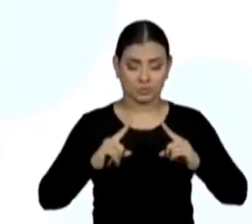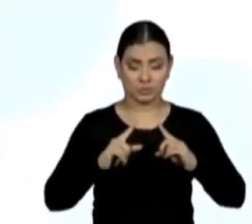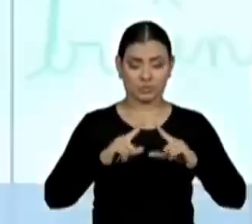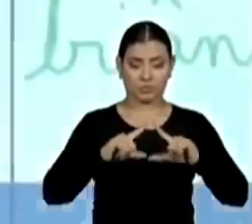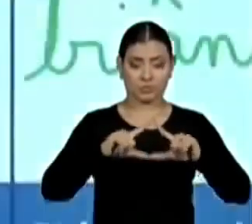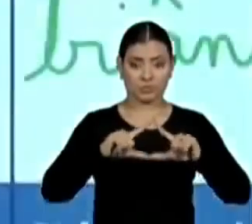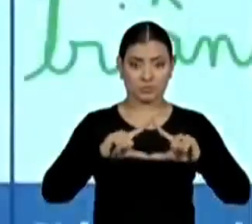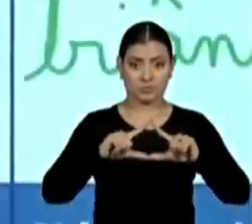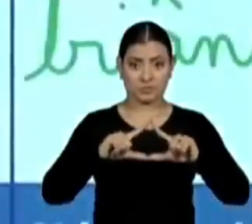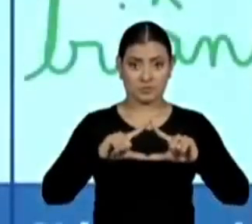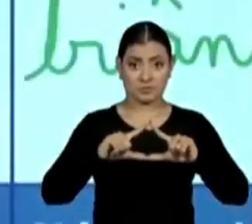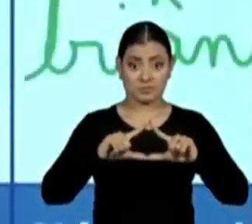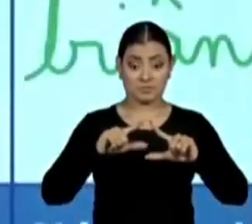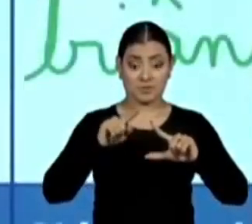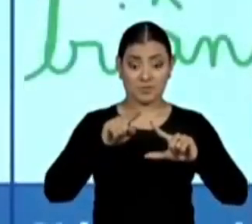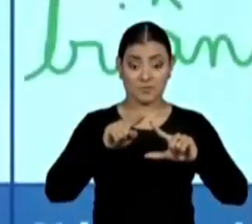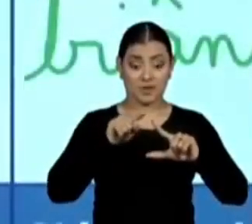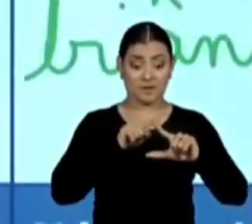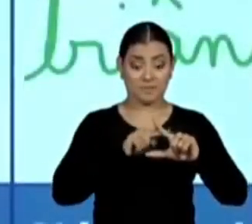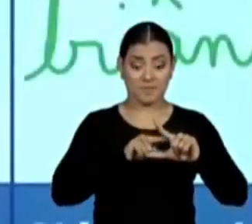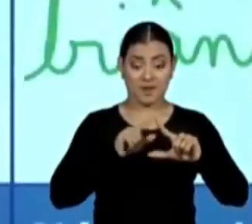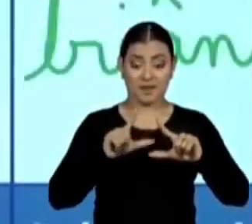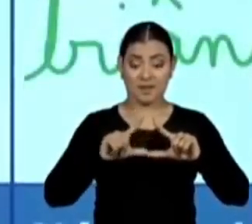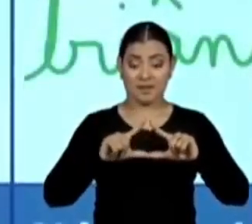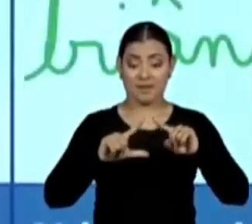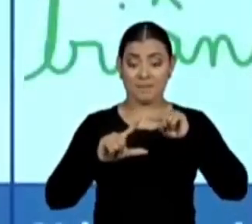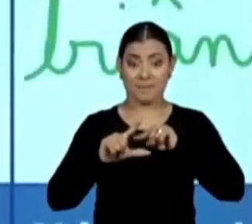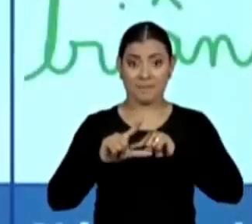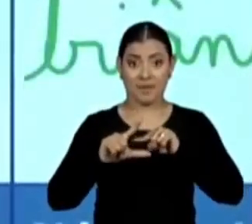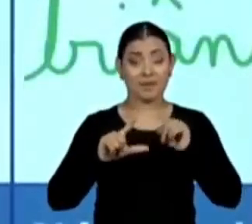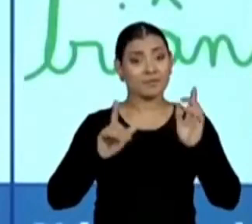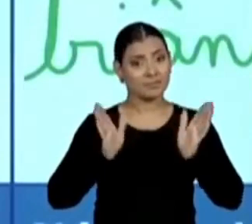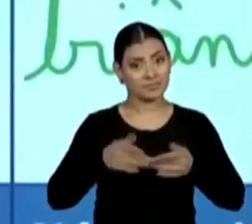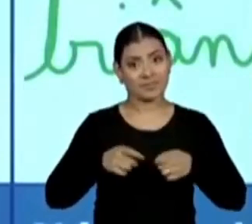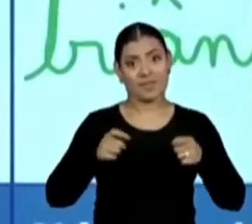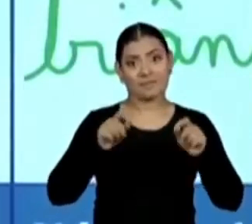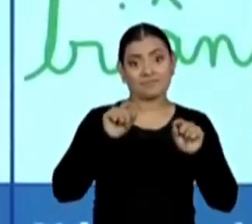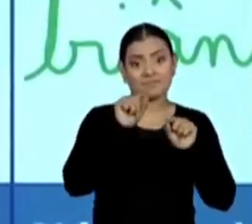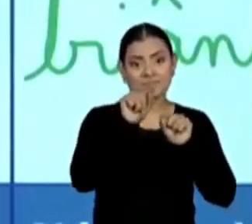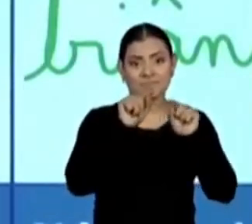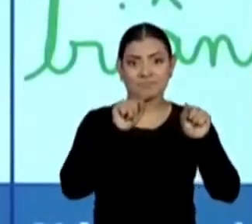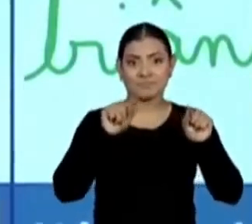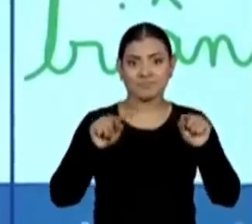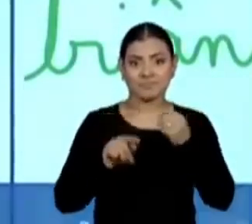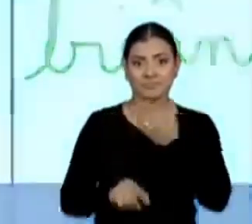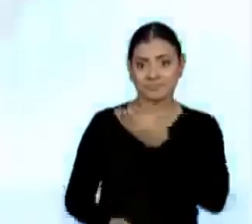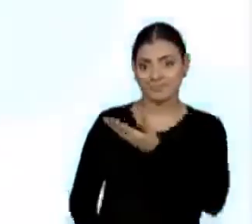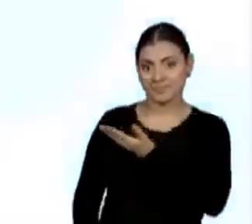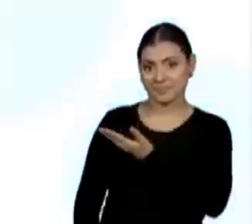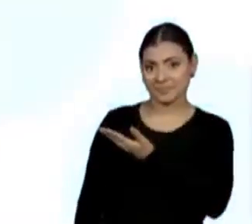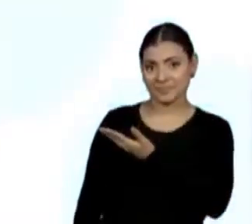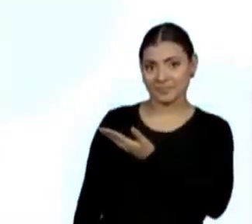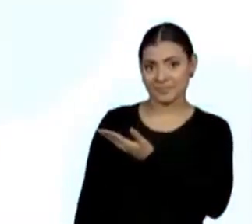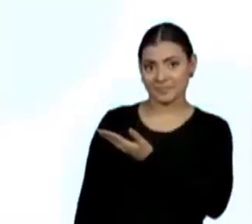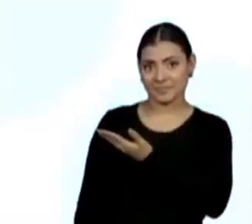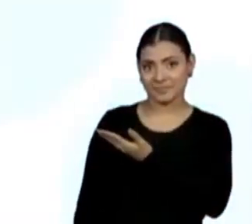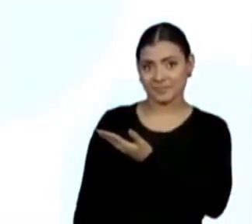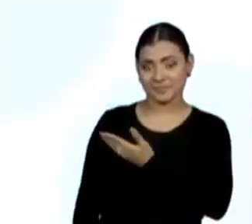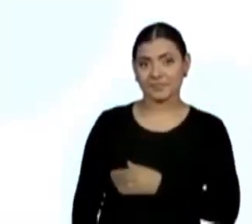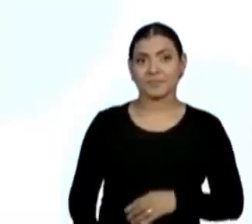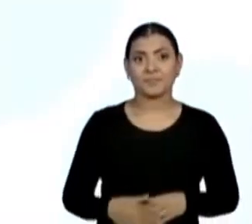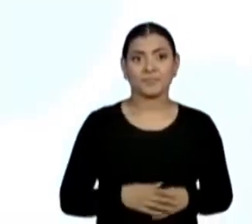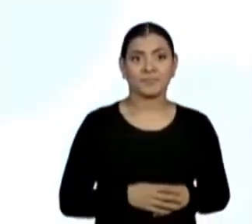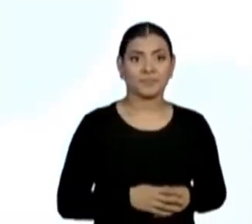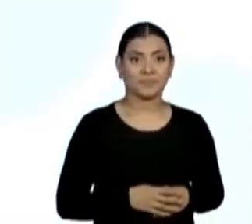tela anterior. São três vértices. Eu já vou adiantar aqui. Nós temos, então, no pentágono